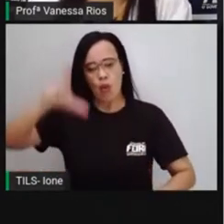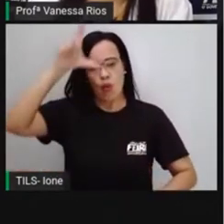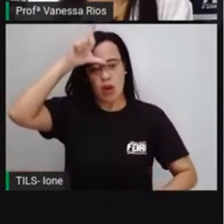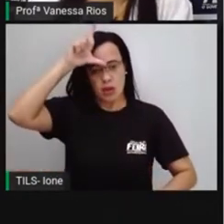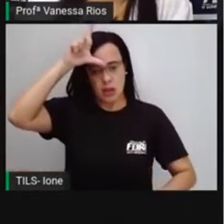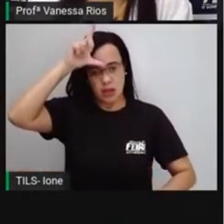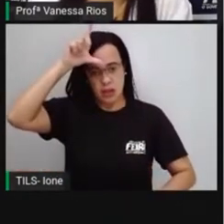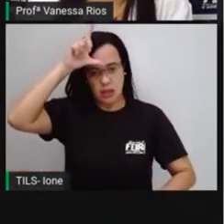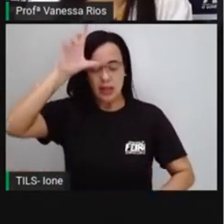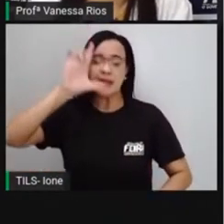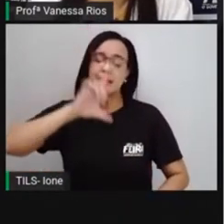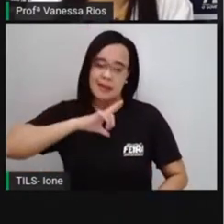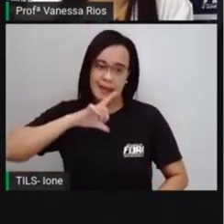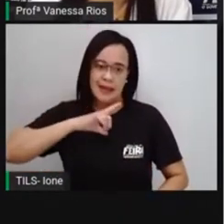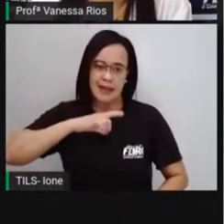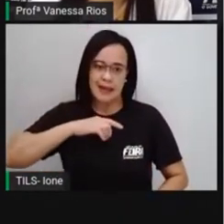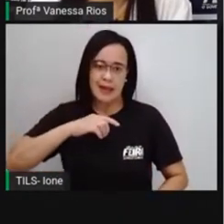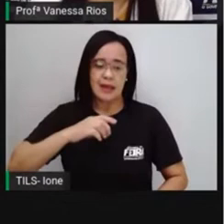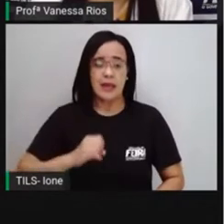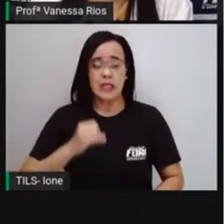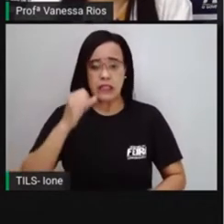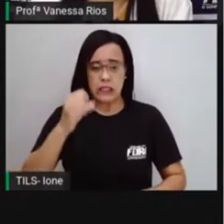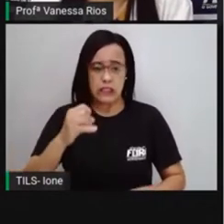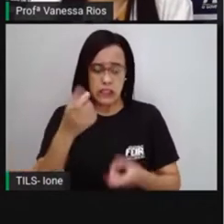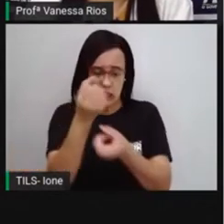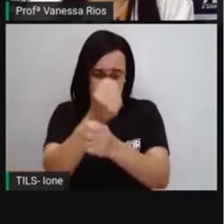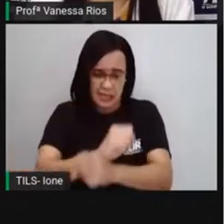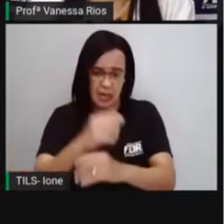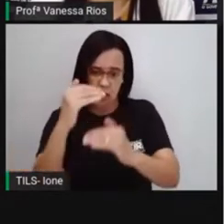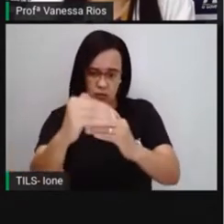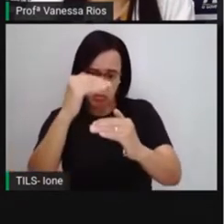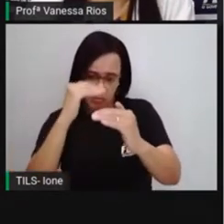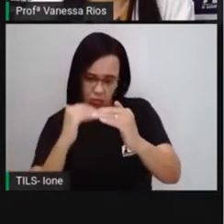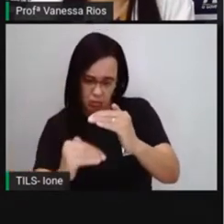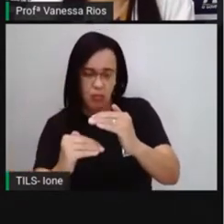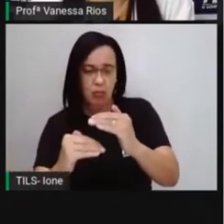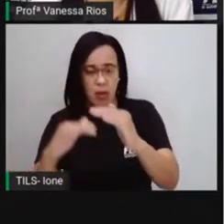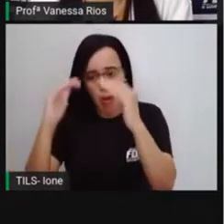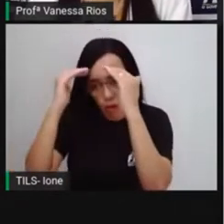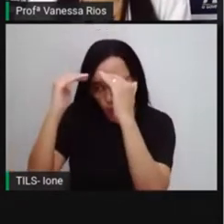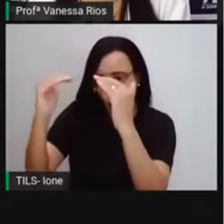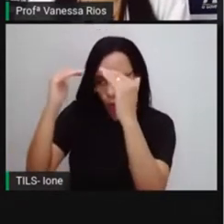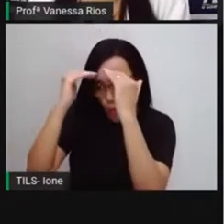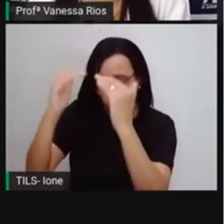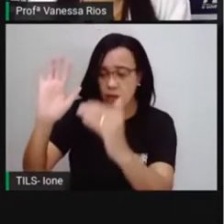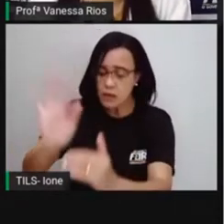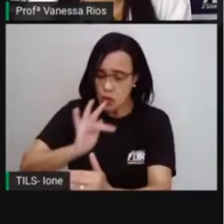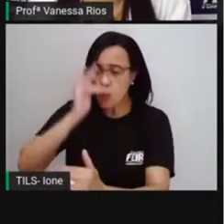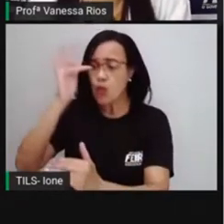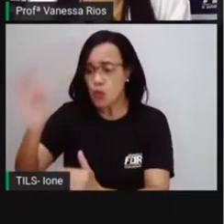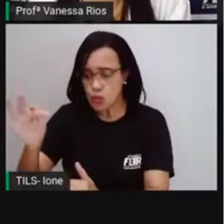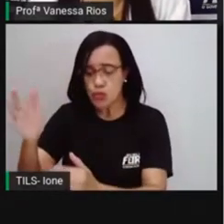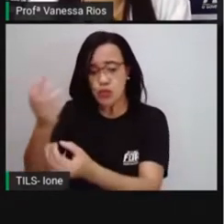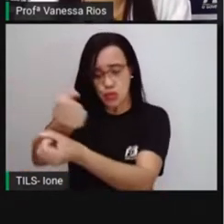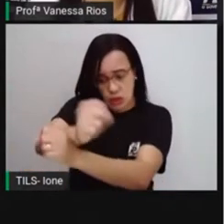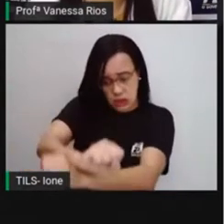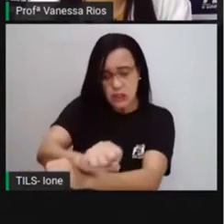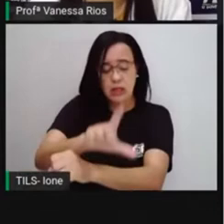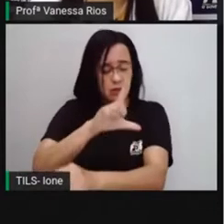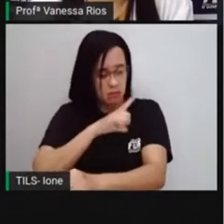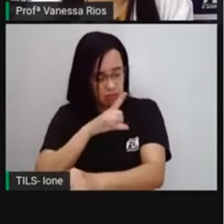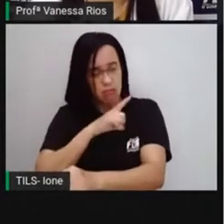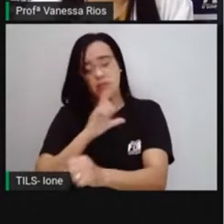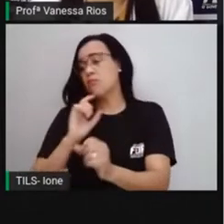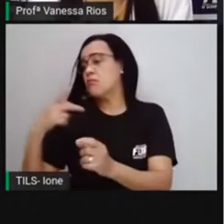relação a esse poder, né? Então, ser escravo, ser escravizado, eram condições